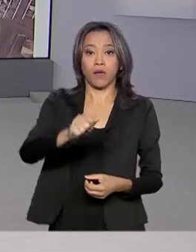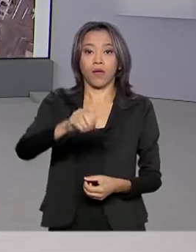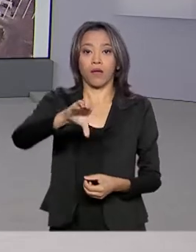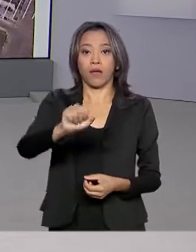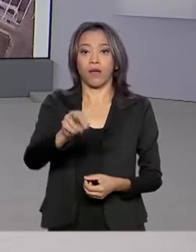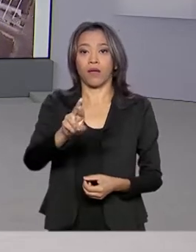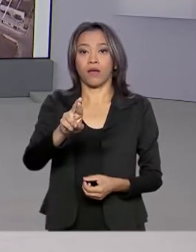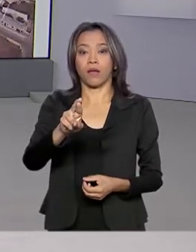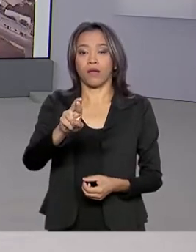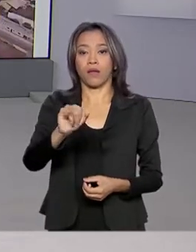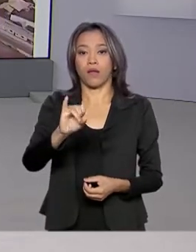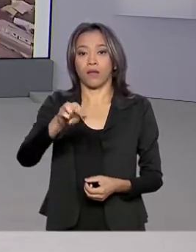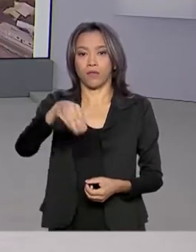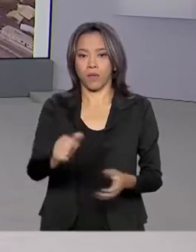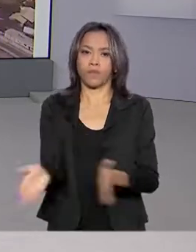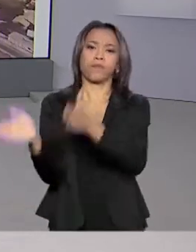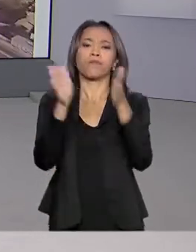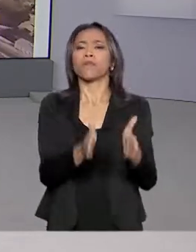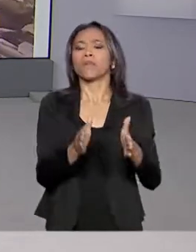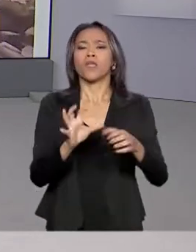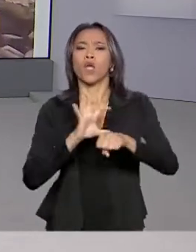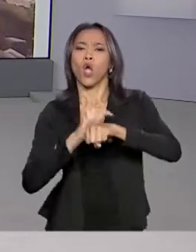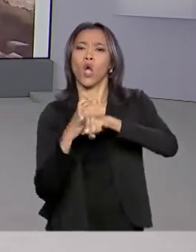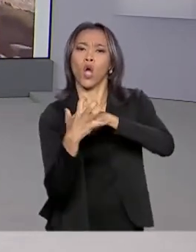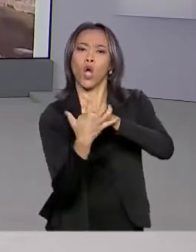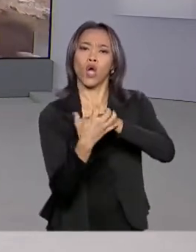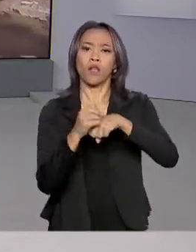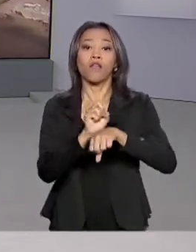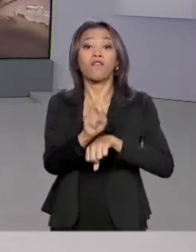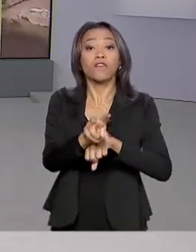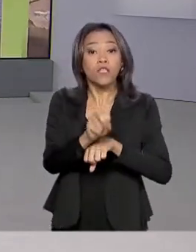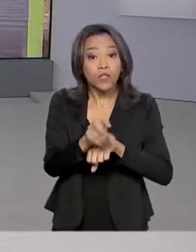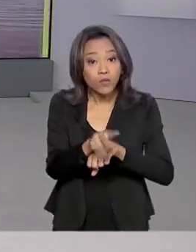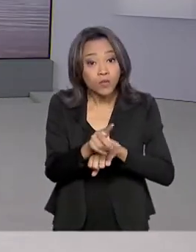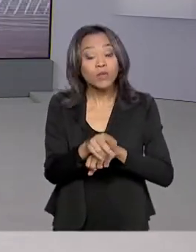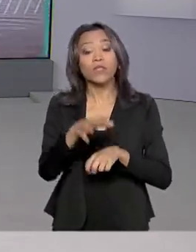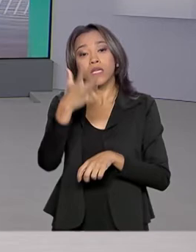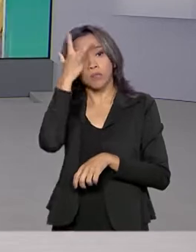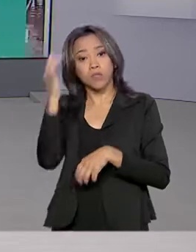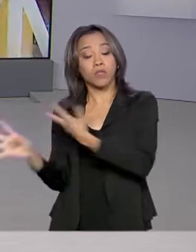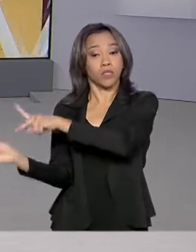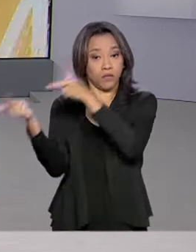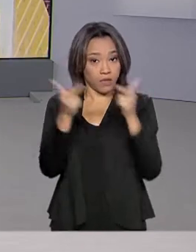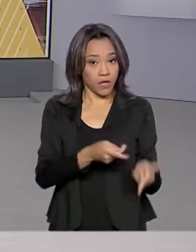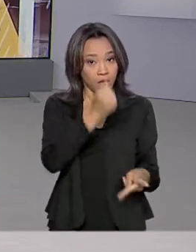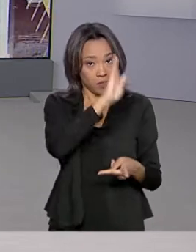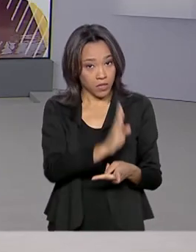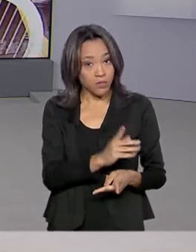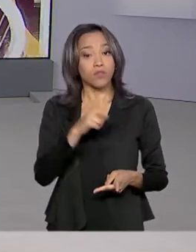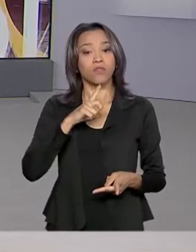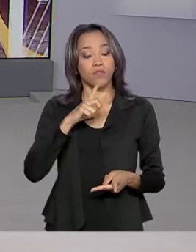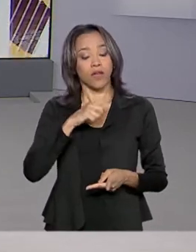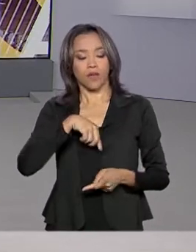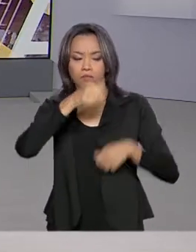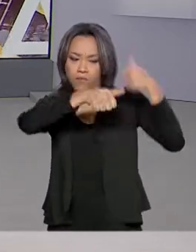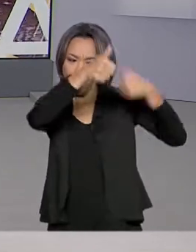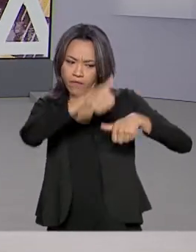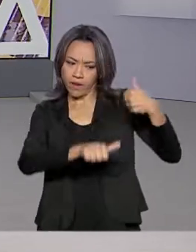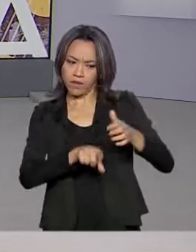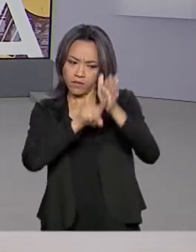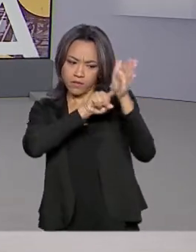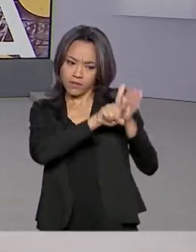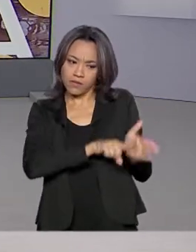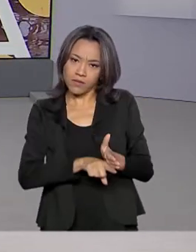Coronavírus. Os brasileiros repatriados e os envolvidos na operação regresso passaram por avaliações clínicas neste